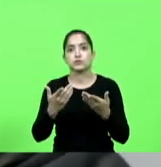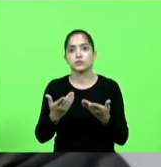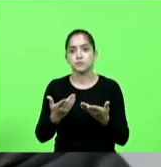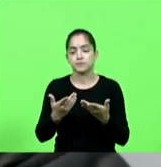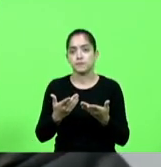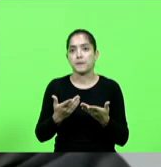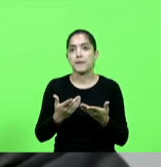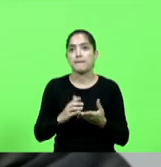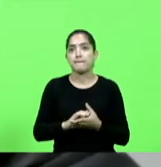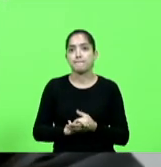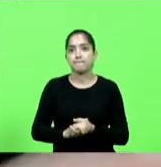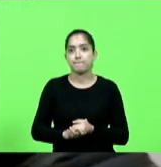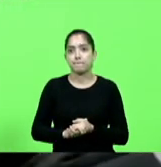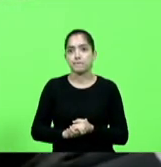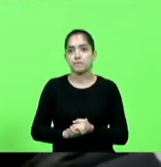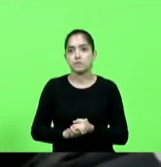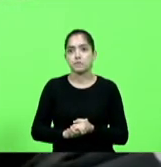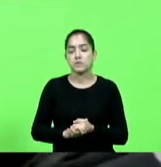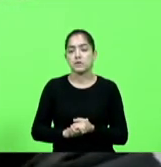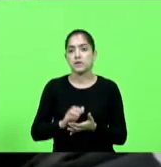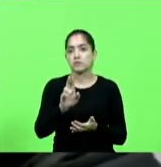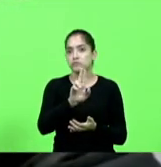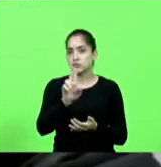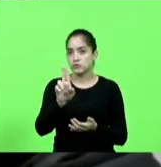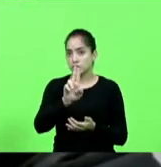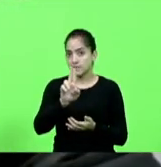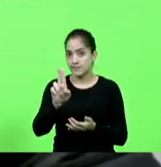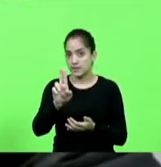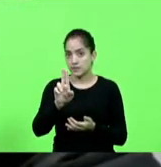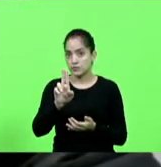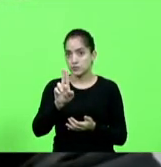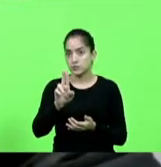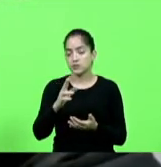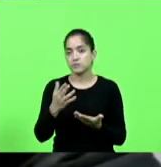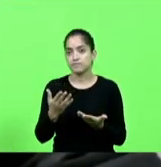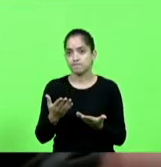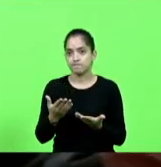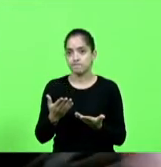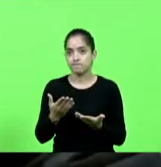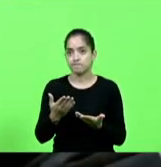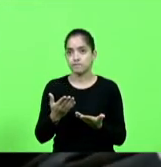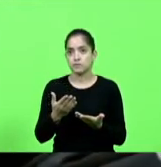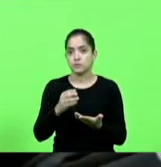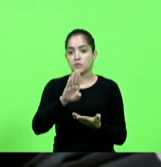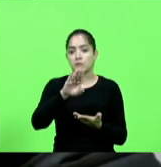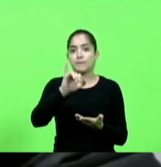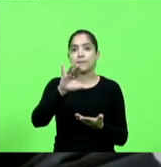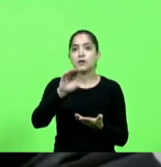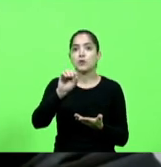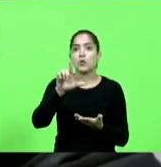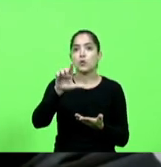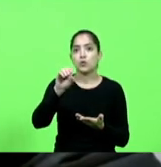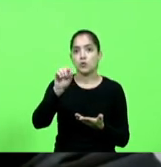que são chamados de biológicos